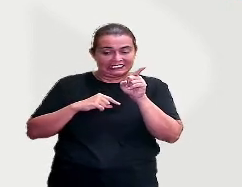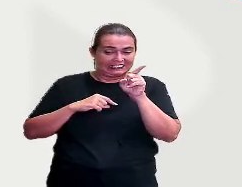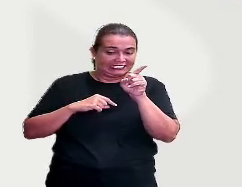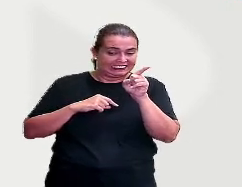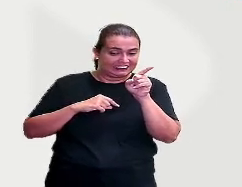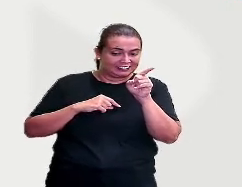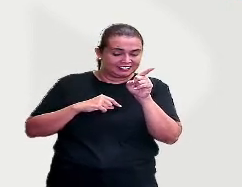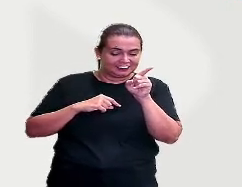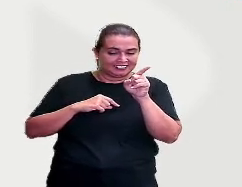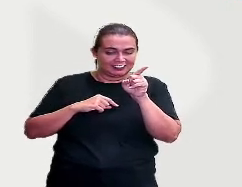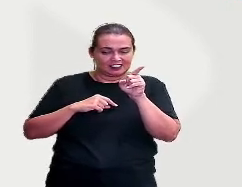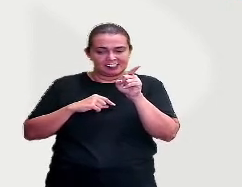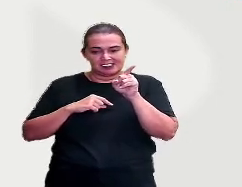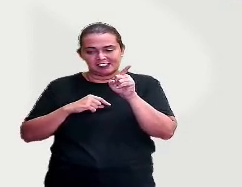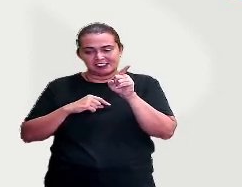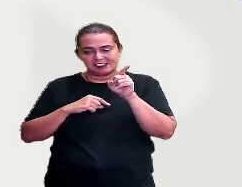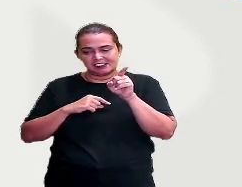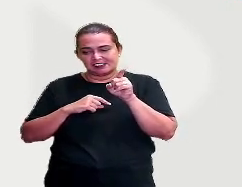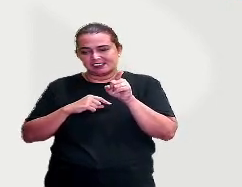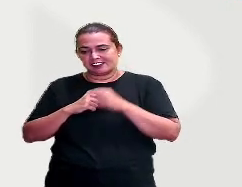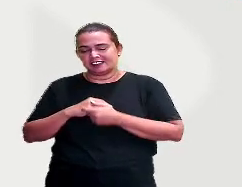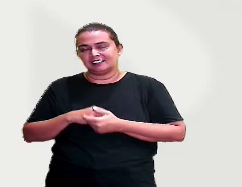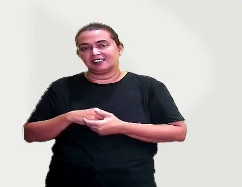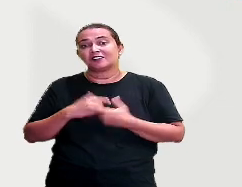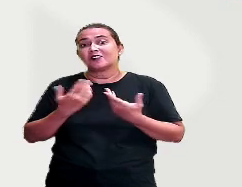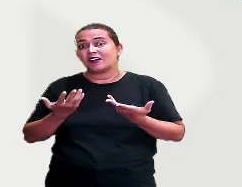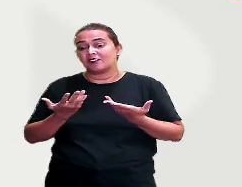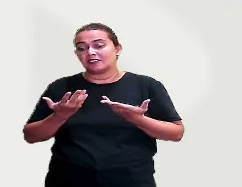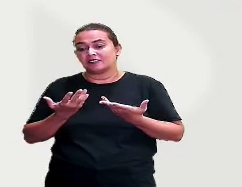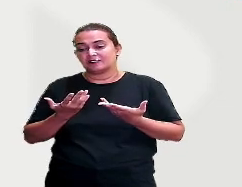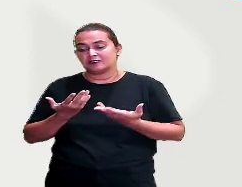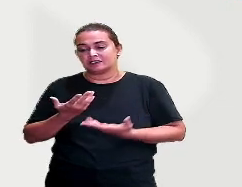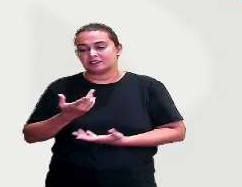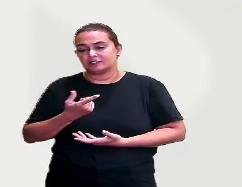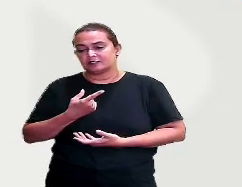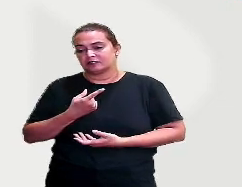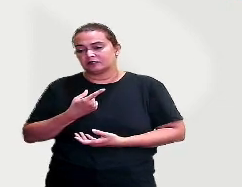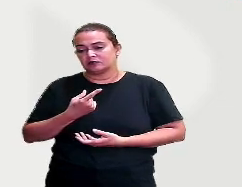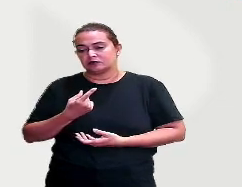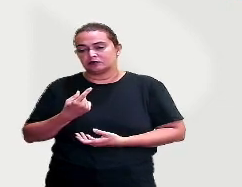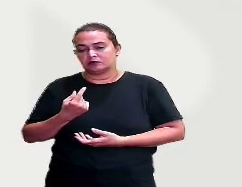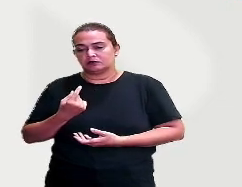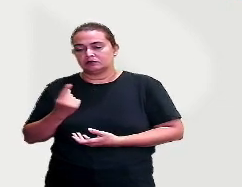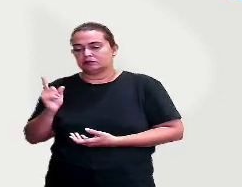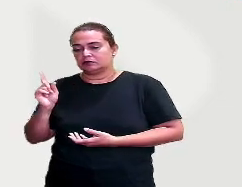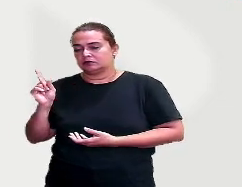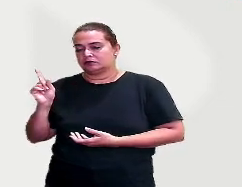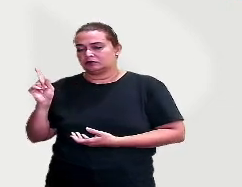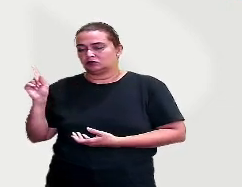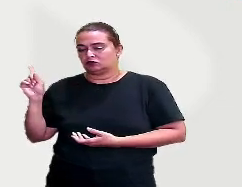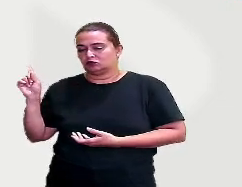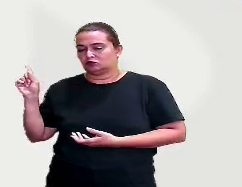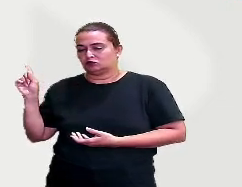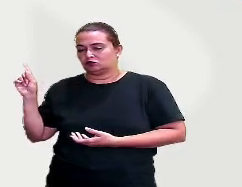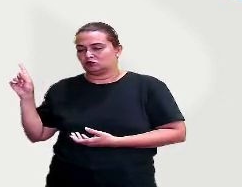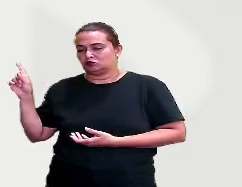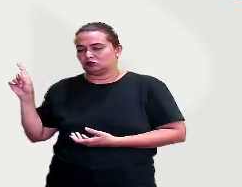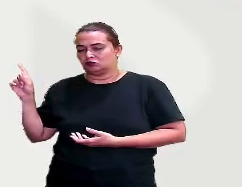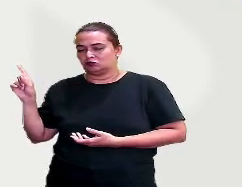em cima? Ou a que está embaixo, que é mais clarinha? A que está escura, né, gente? A que está escura, você acha que